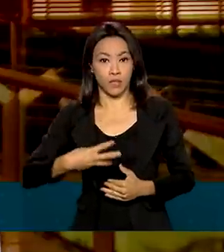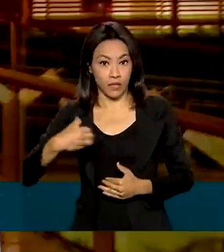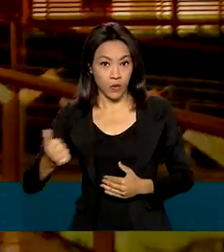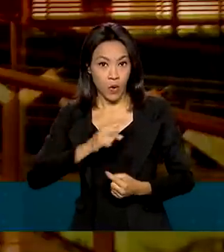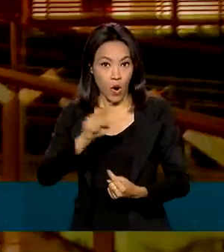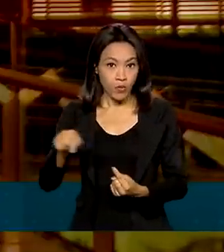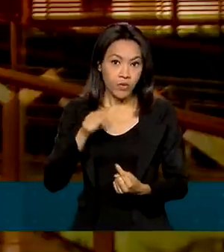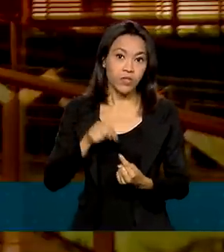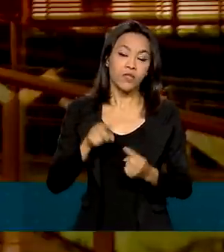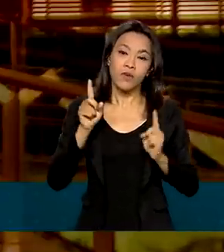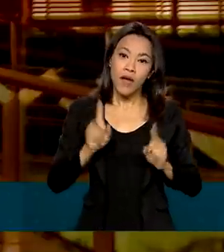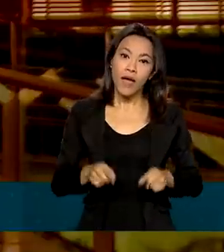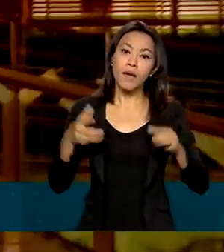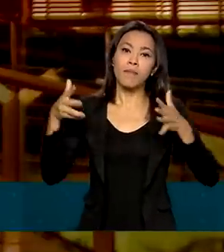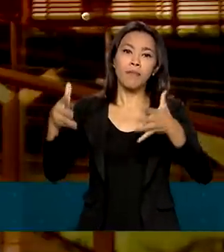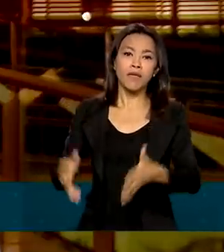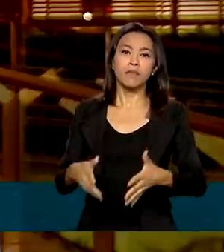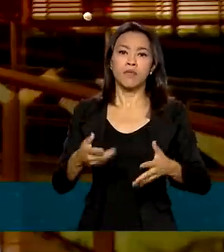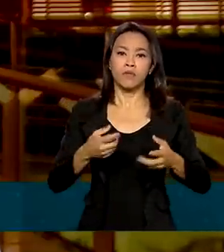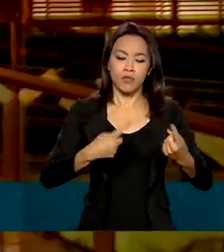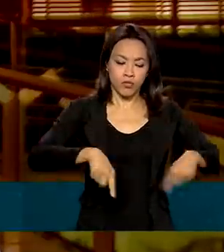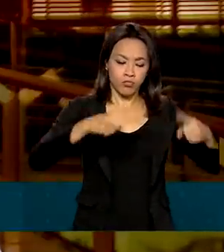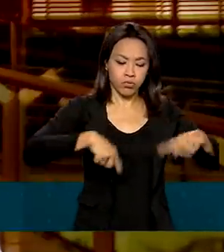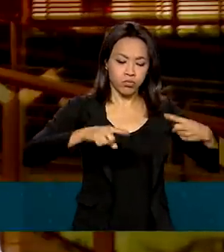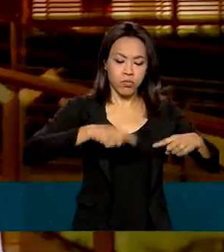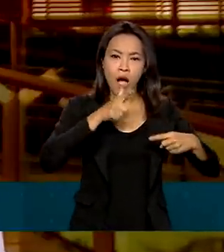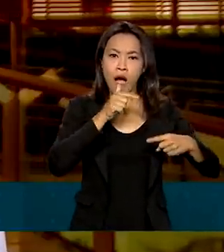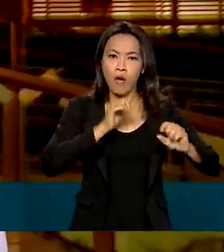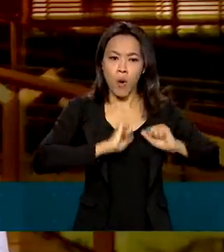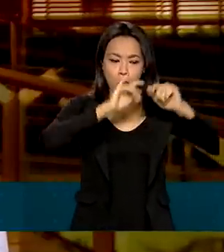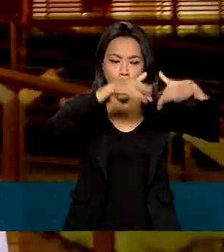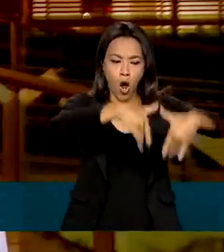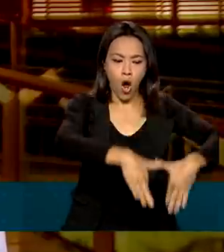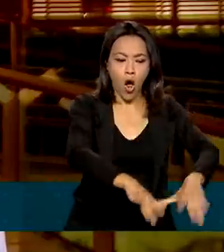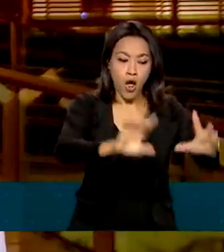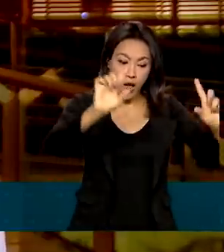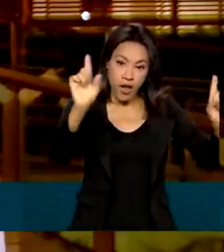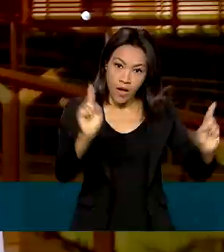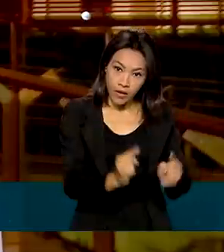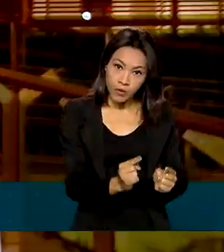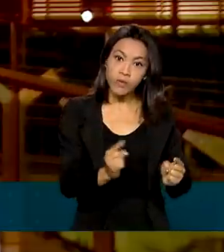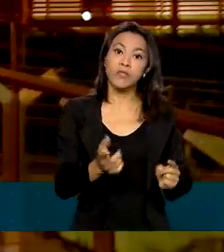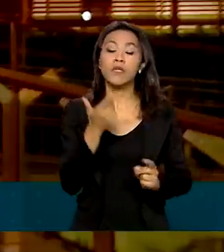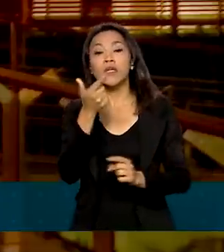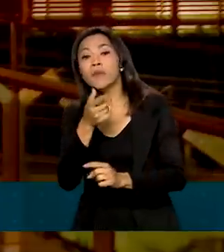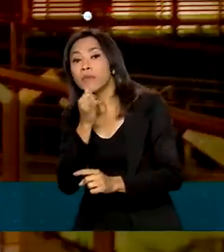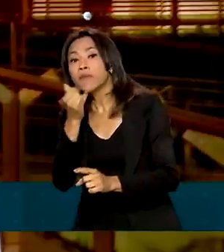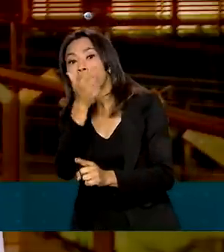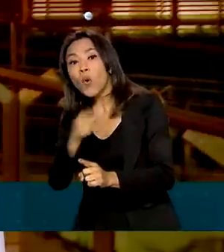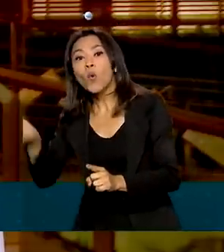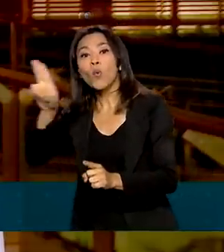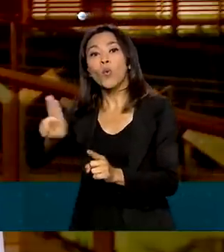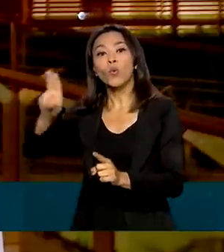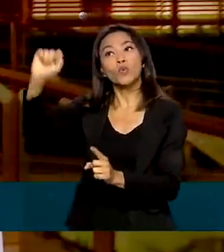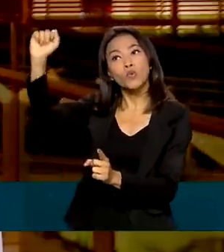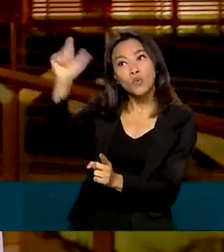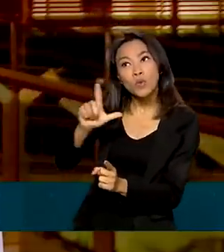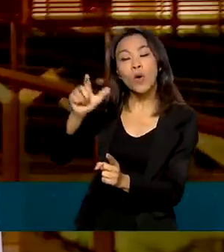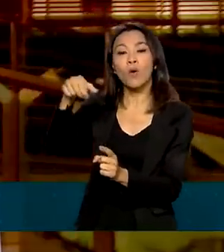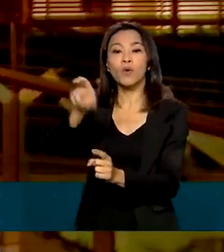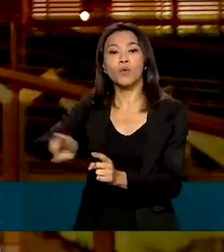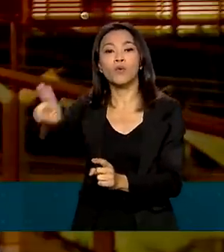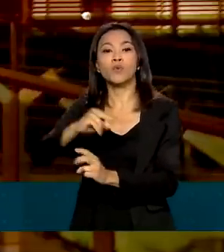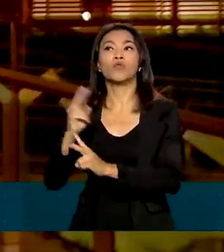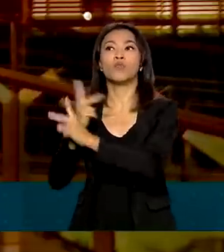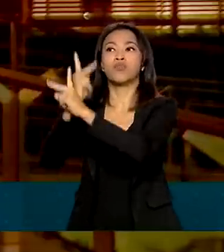diminuir a participação de hidrelétricas e aumentar a participação das renováveis, como a energia solar e a eólica. No